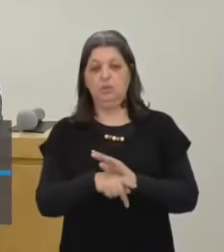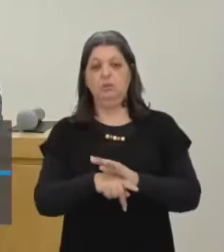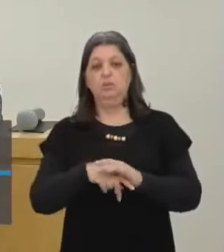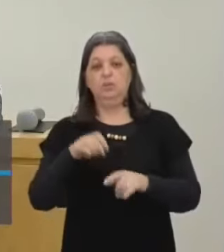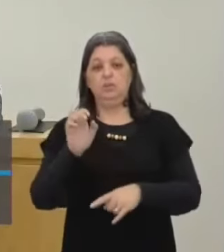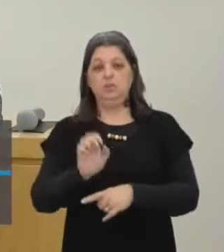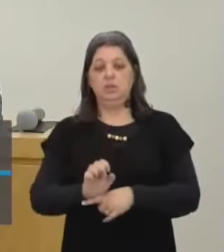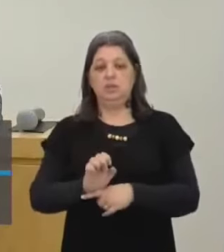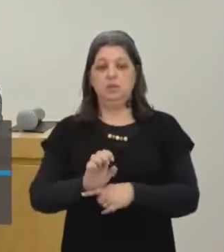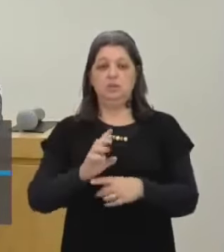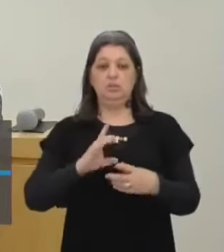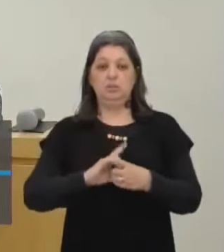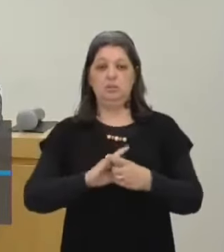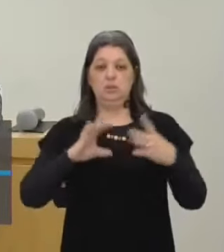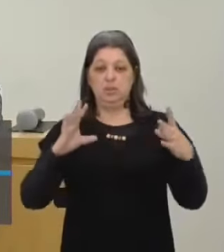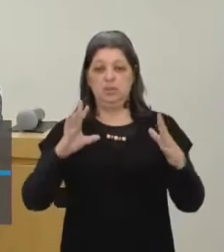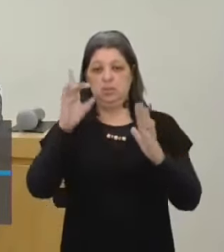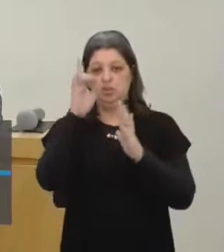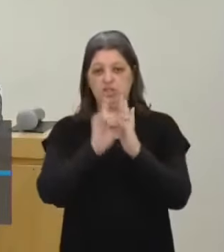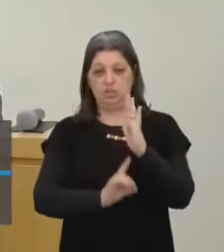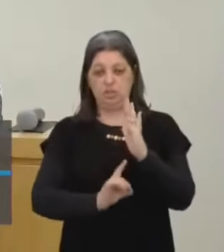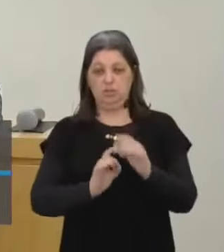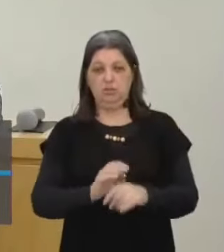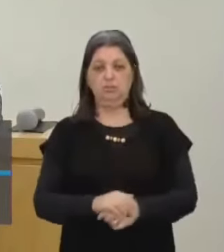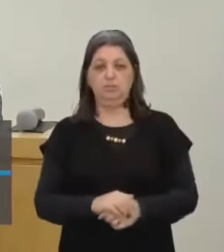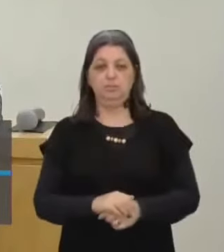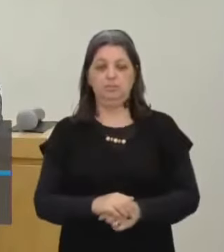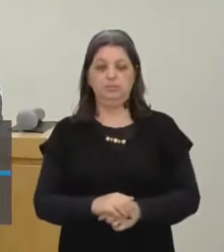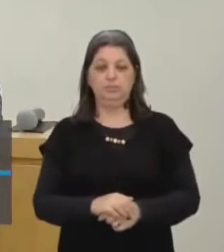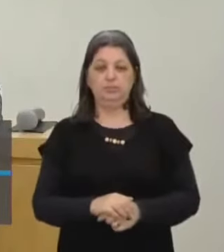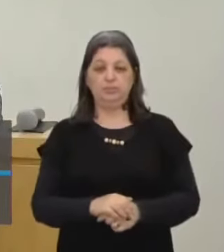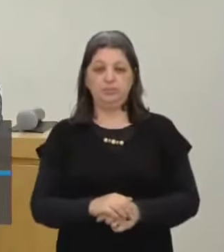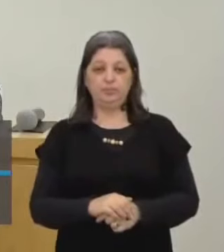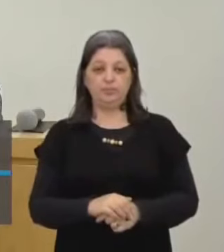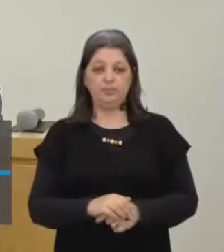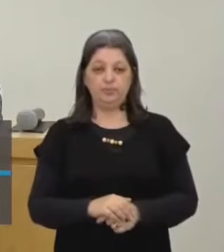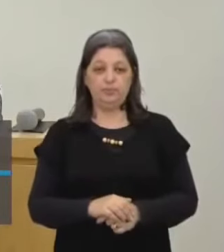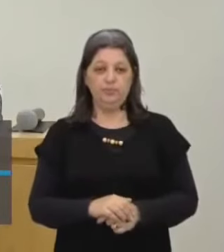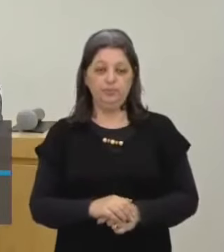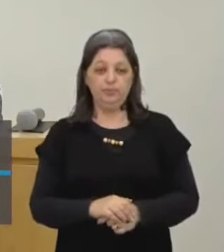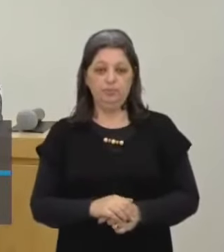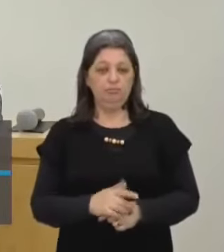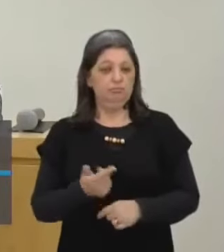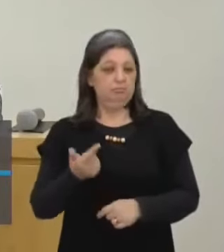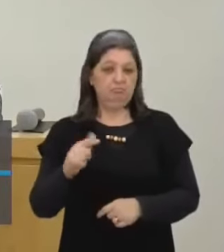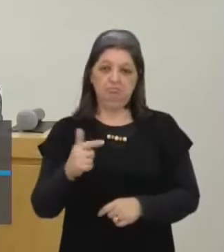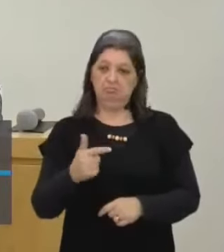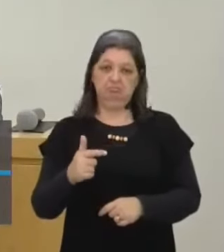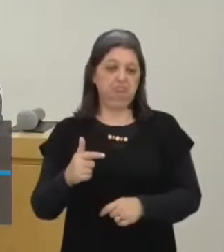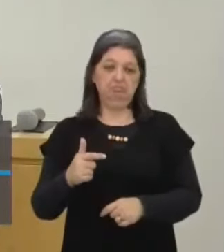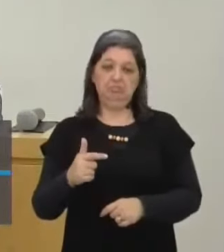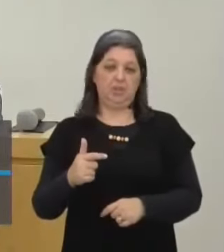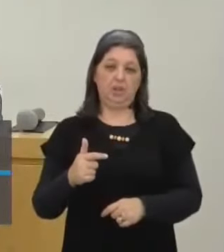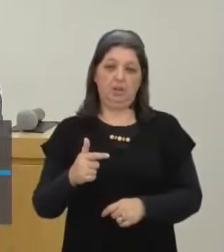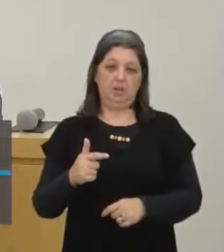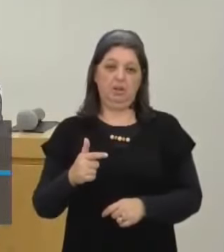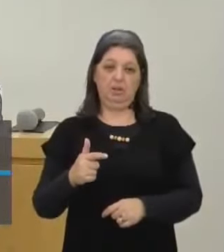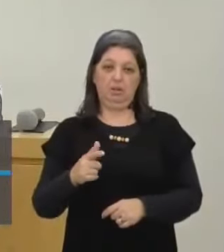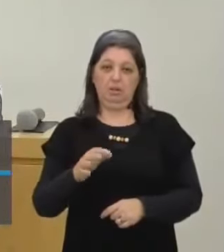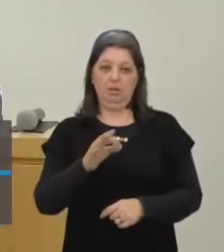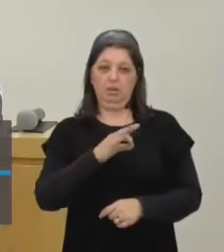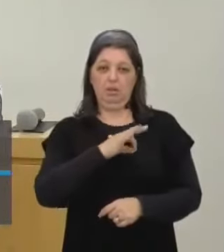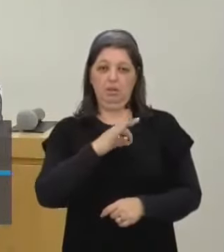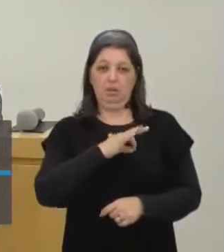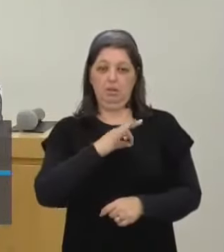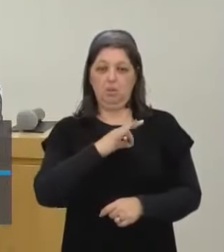Direito Normalmente Num Estado Democrático de Direito Não existem polícias militares Sabia, Janas?